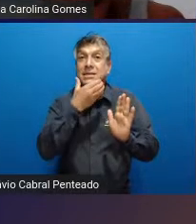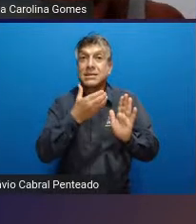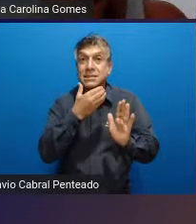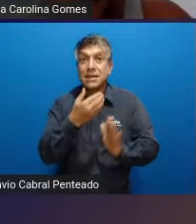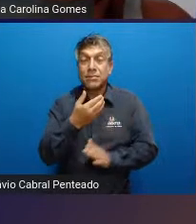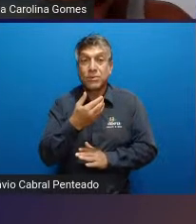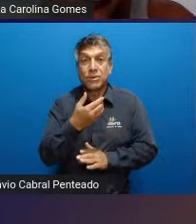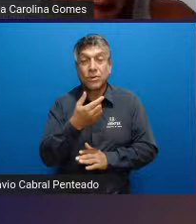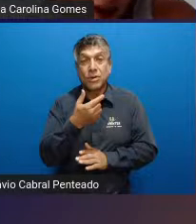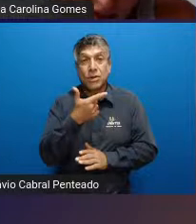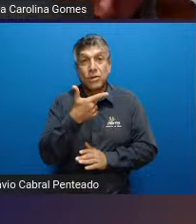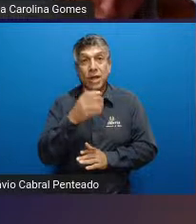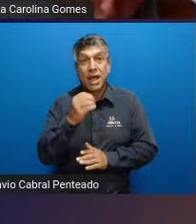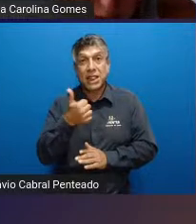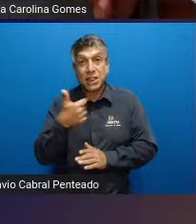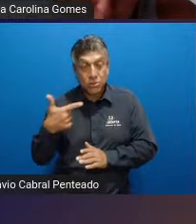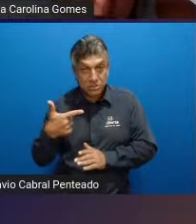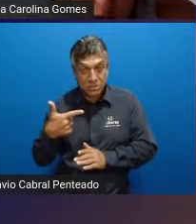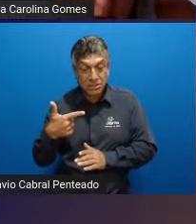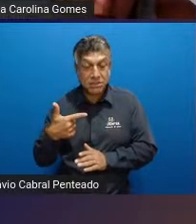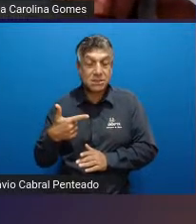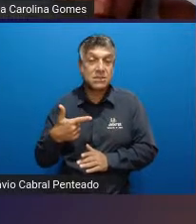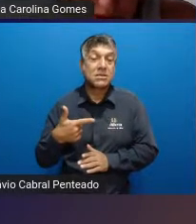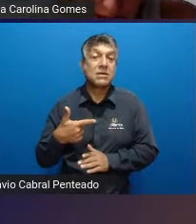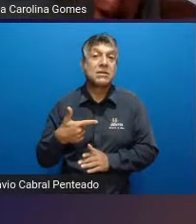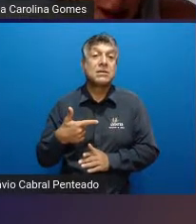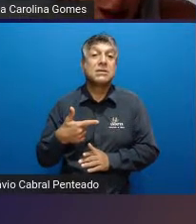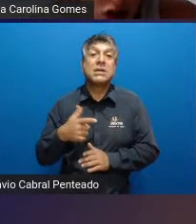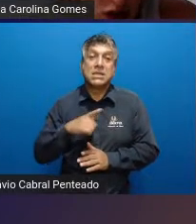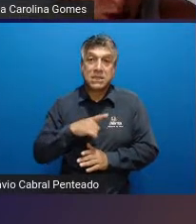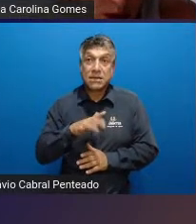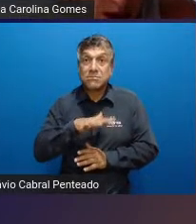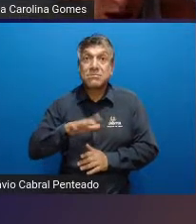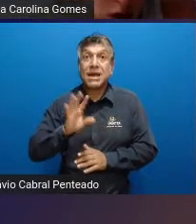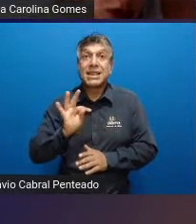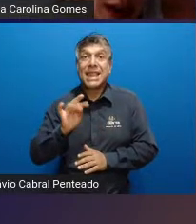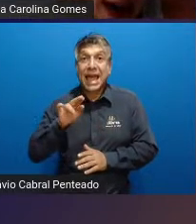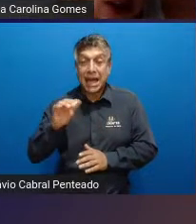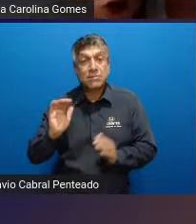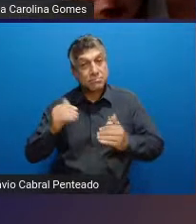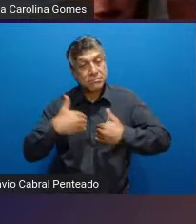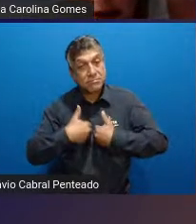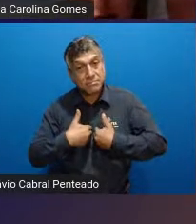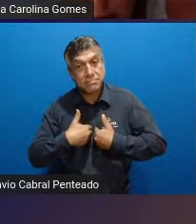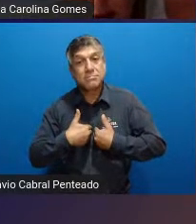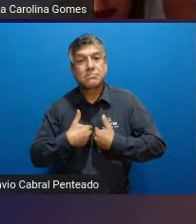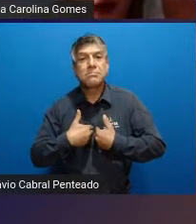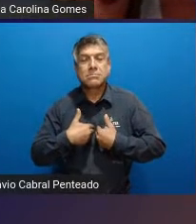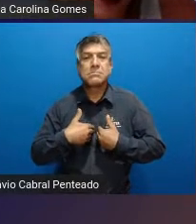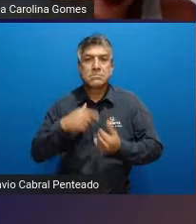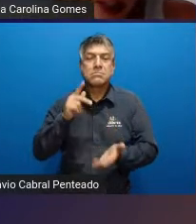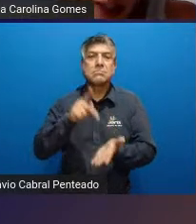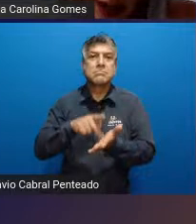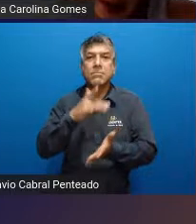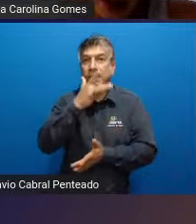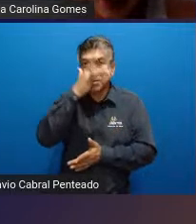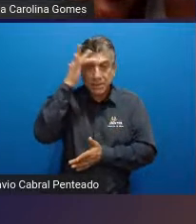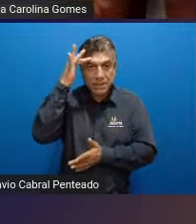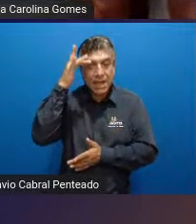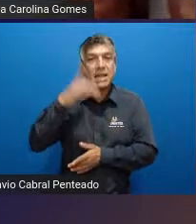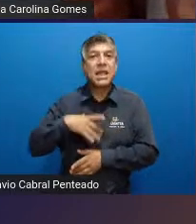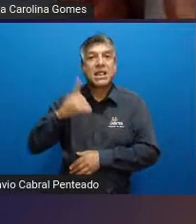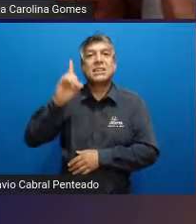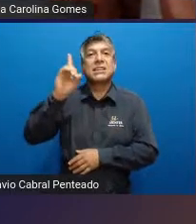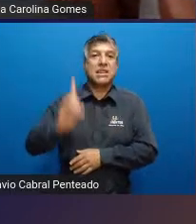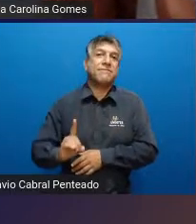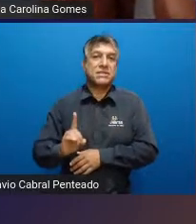e ela prevê claro que as pessoas com TEA sejam consideradas oficialmente pessoas com deficiência